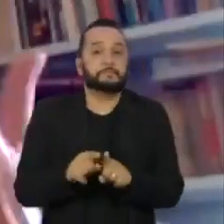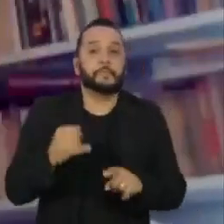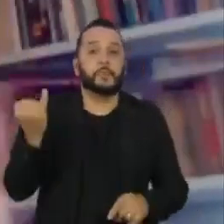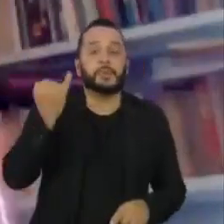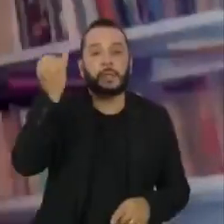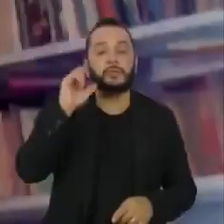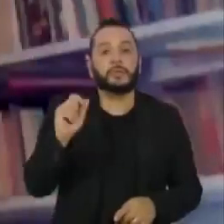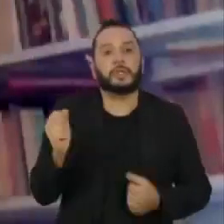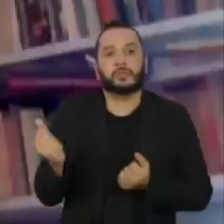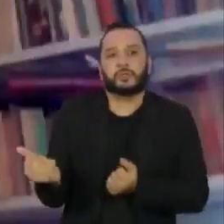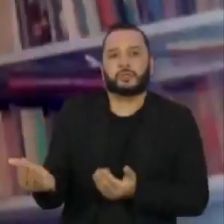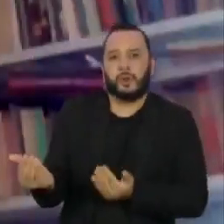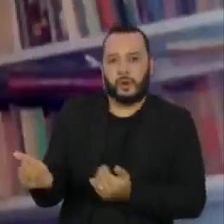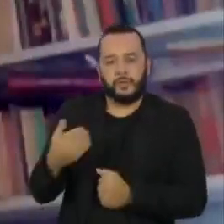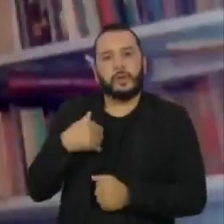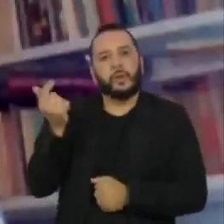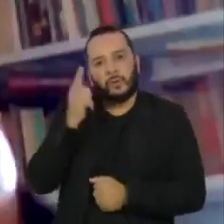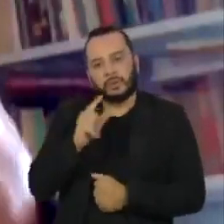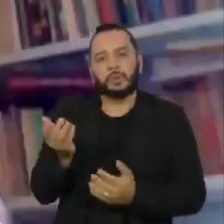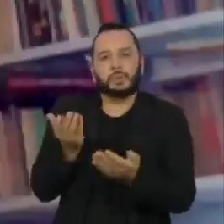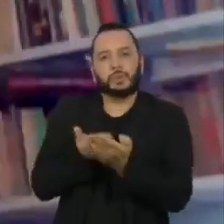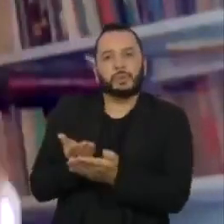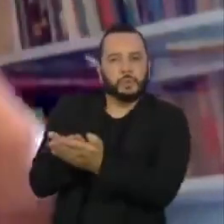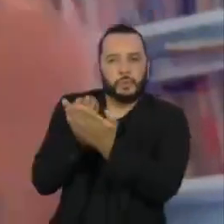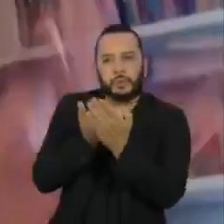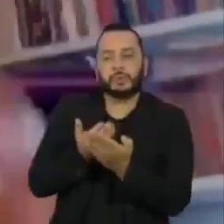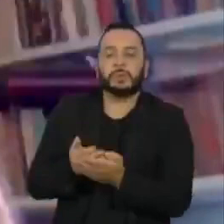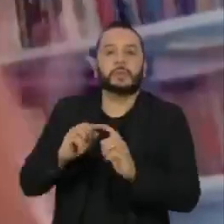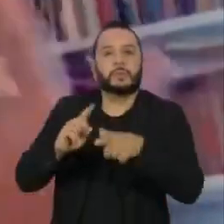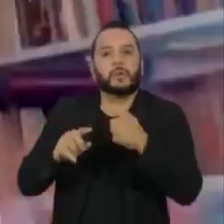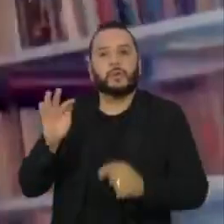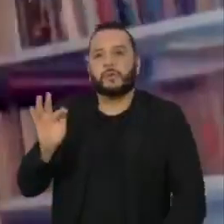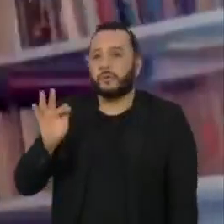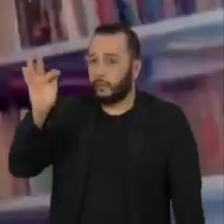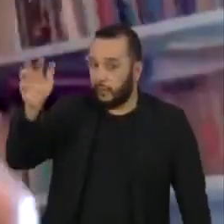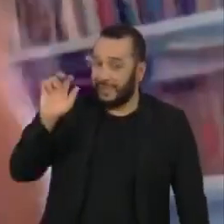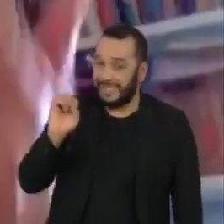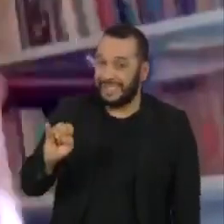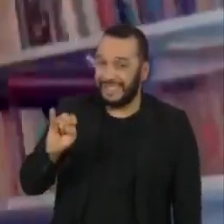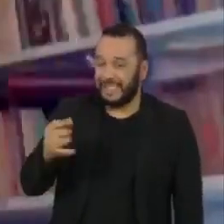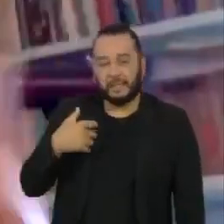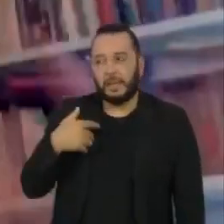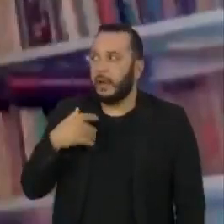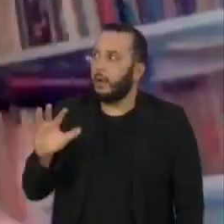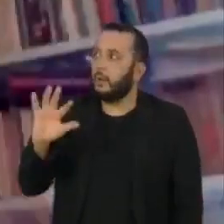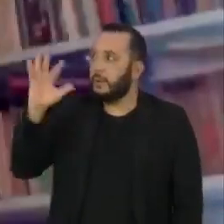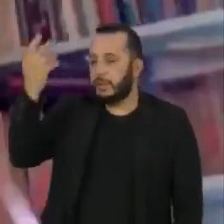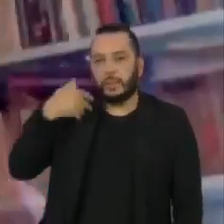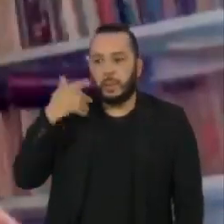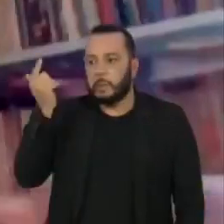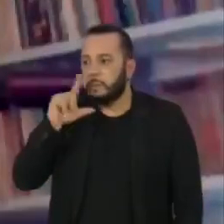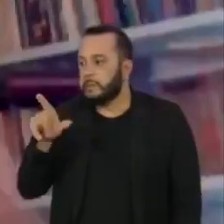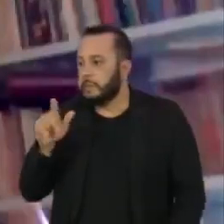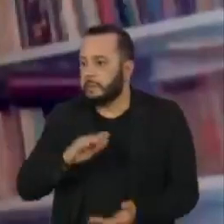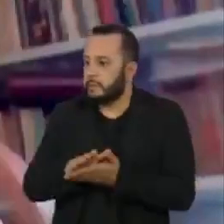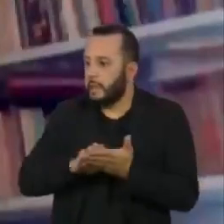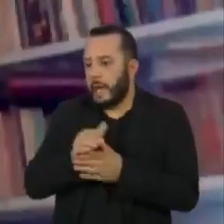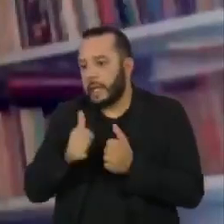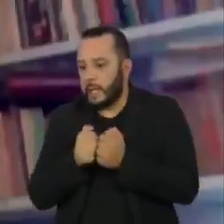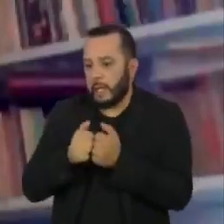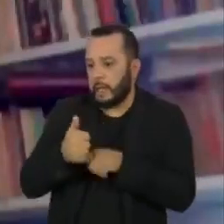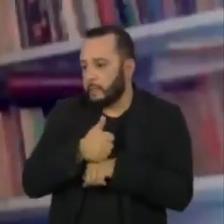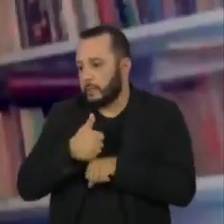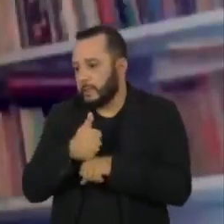jovens continuem realizando seus estudos para que lá na frente, se alguma coisa não deu certo ou já encerrou uma